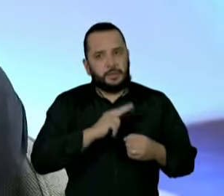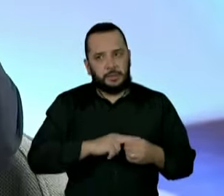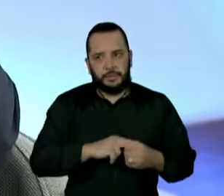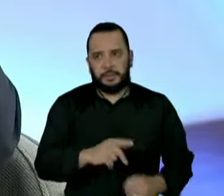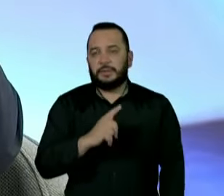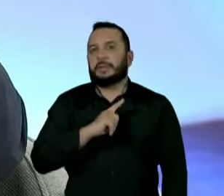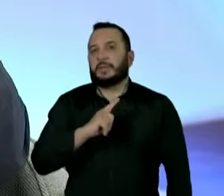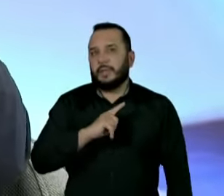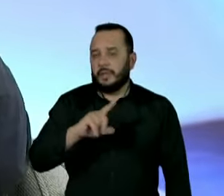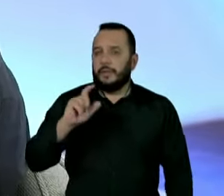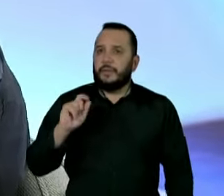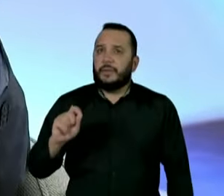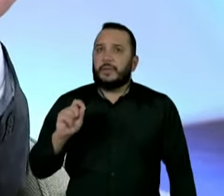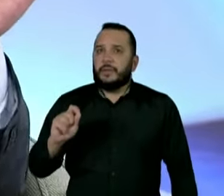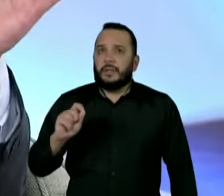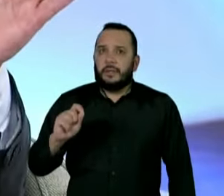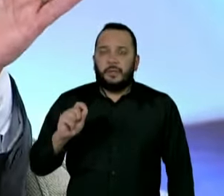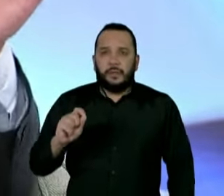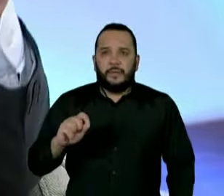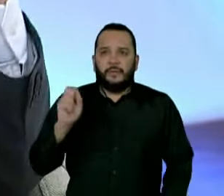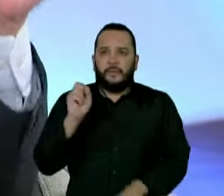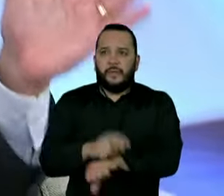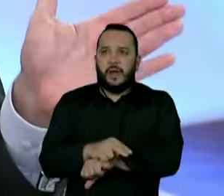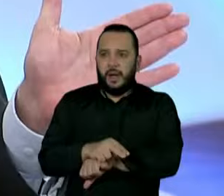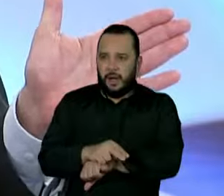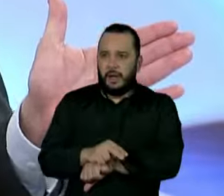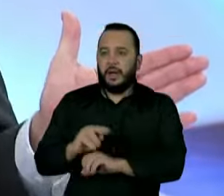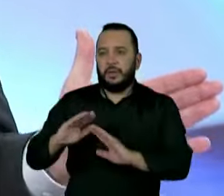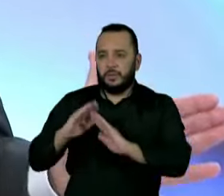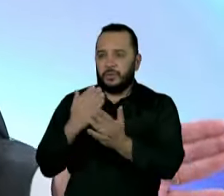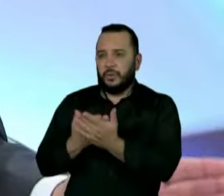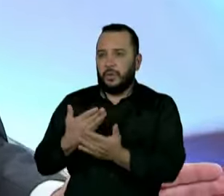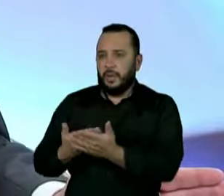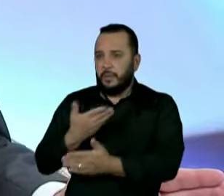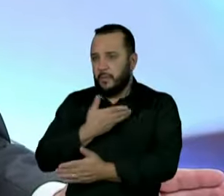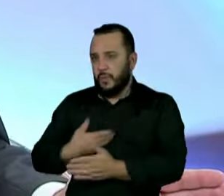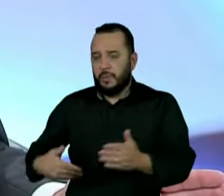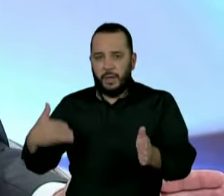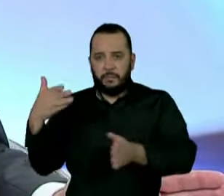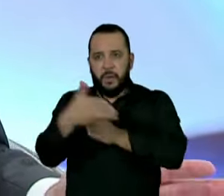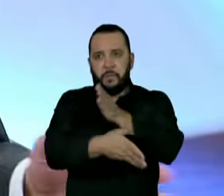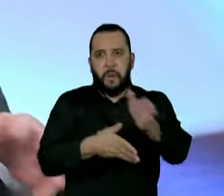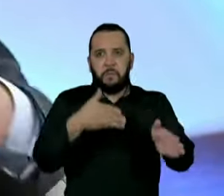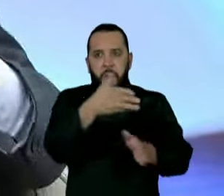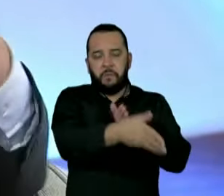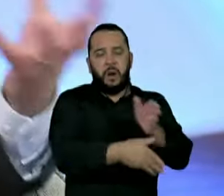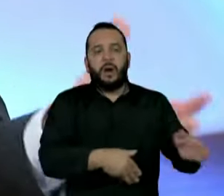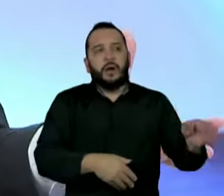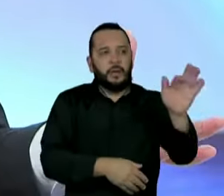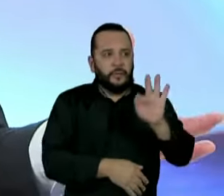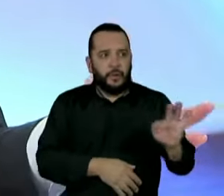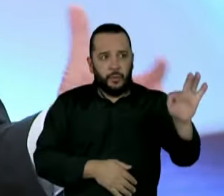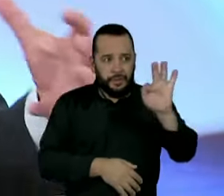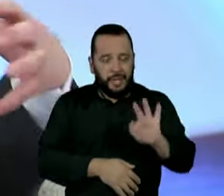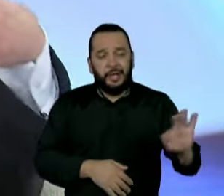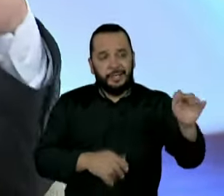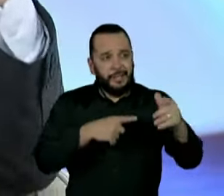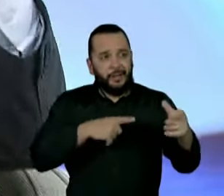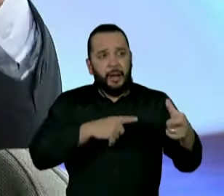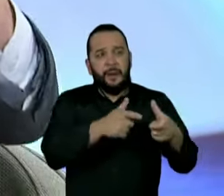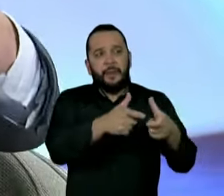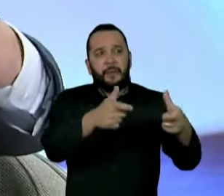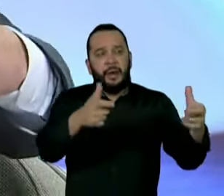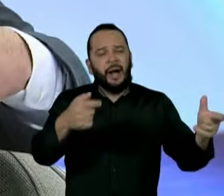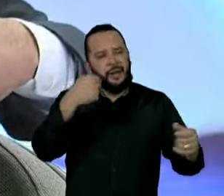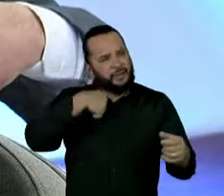maior número de aumento de vagas das escolas públicas para as universidades públicas. E eu penso que, na